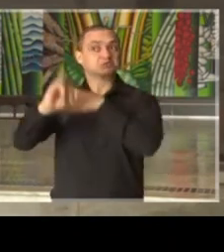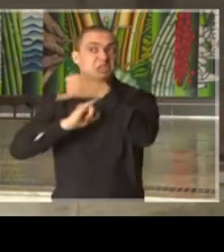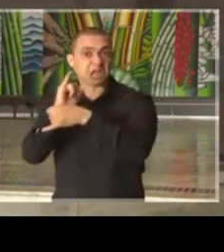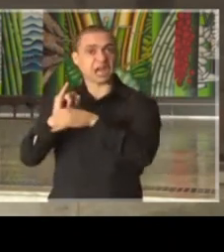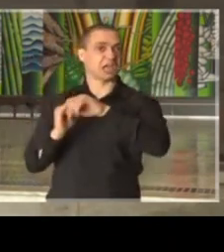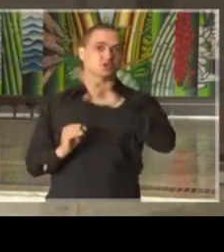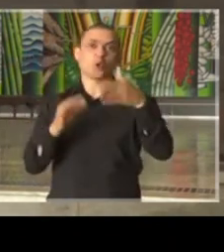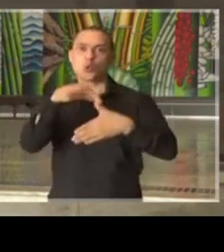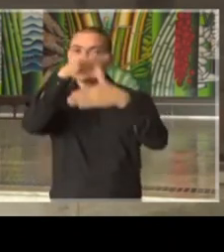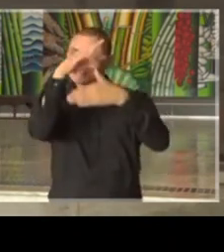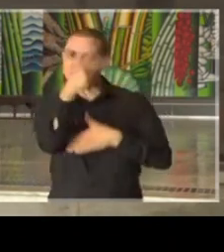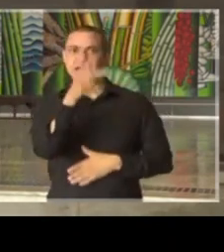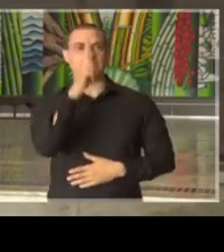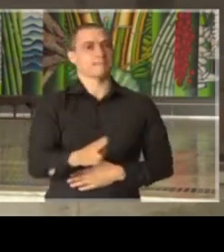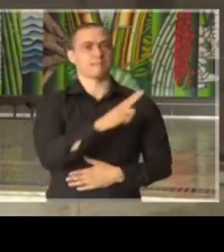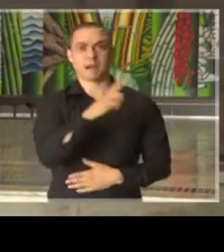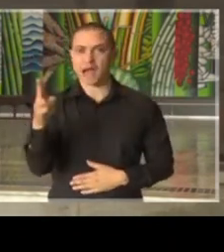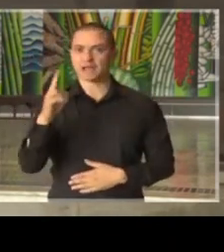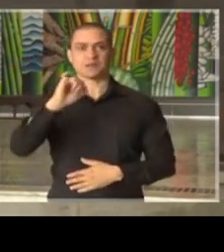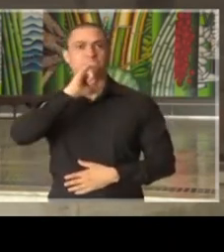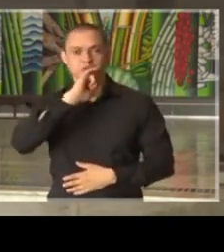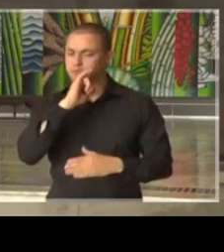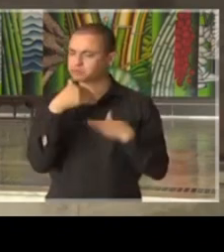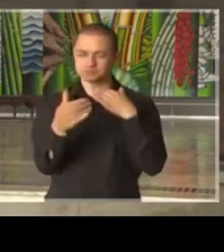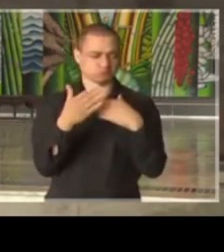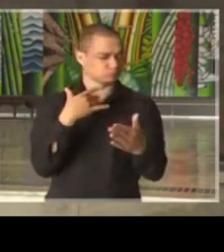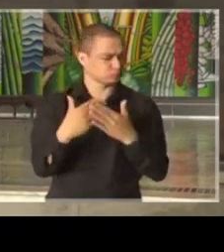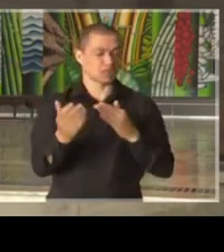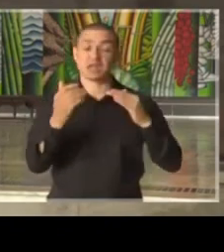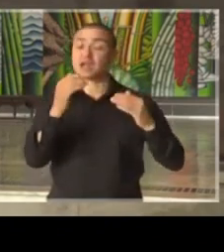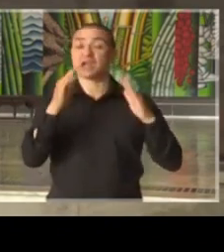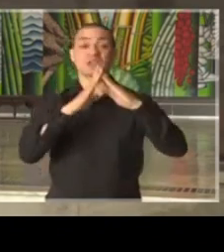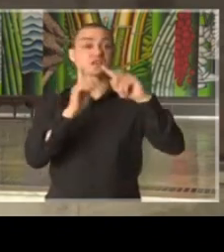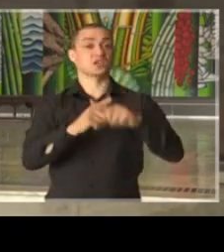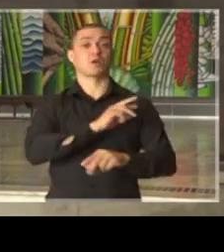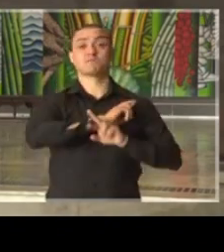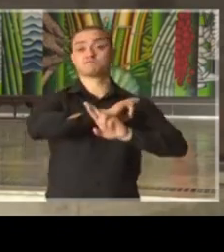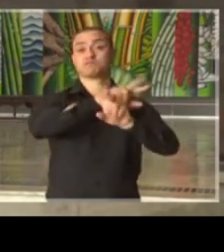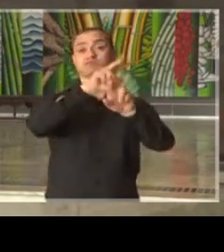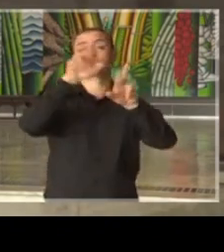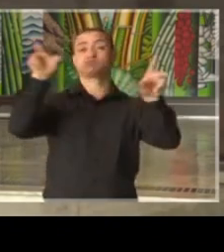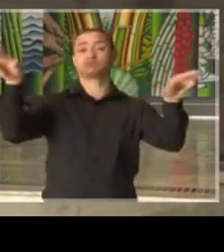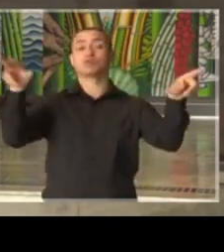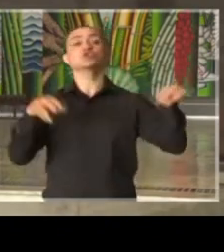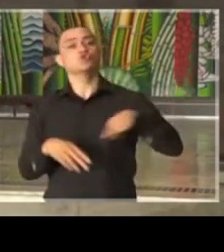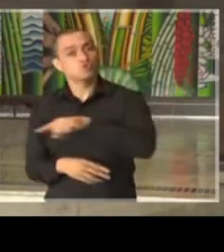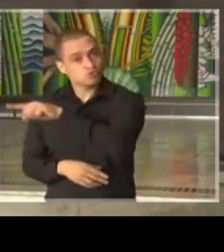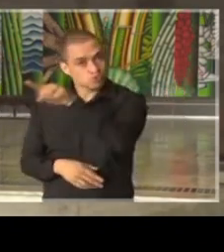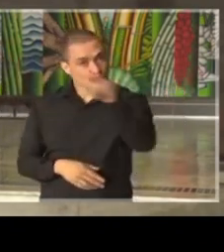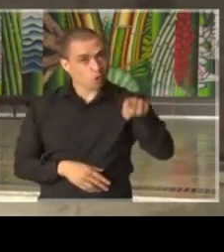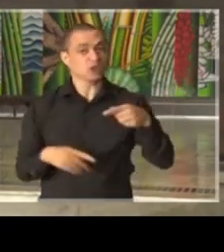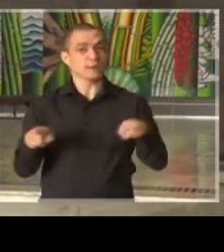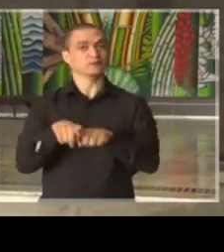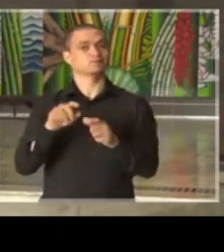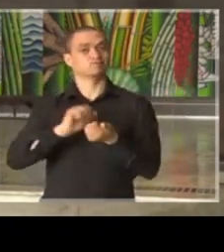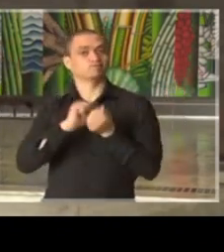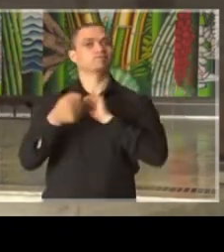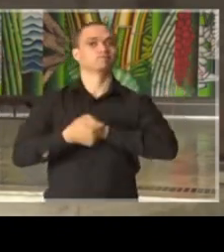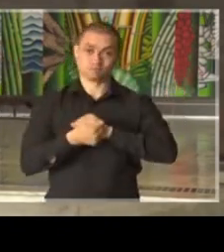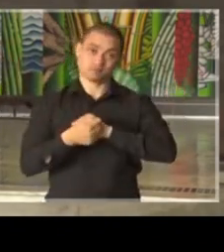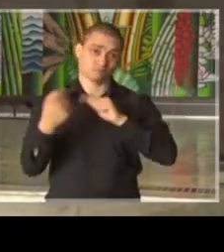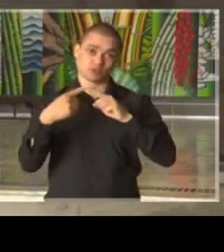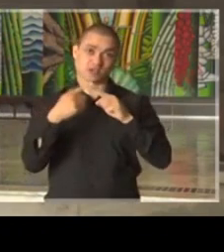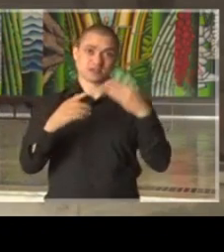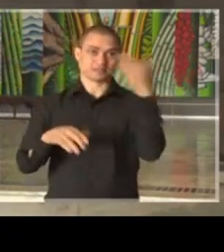líderes, os seus padres, aqueles que lideram diferentes igrejas no Brasil e estão todos adaptando o formato das